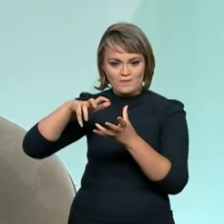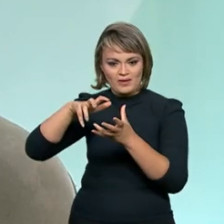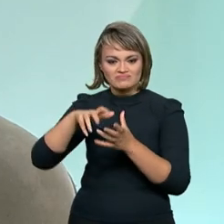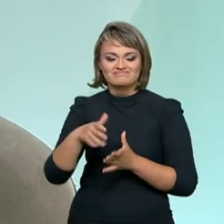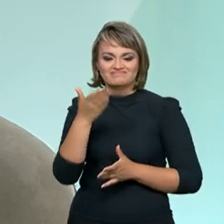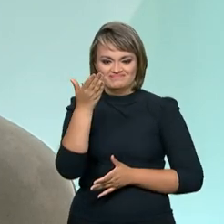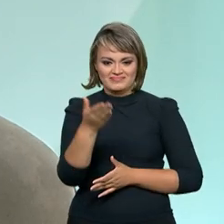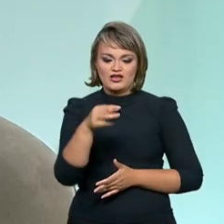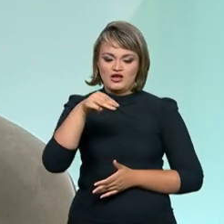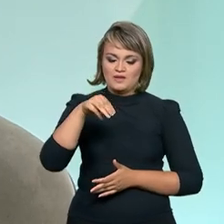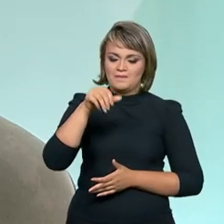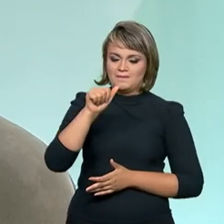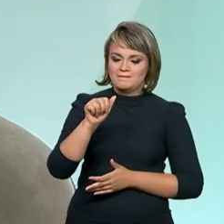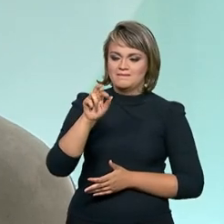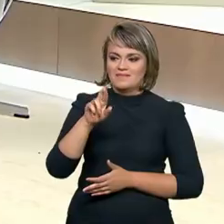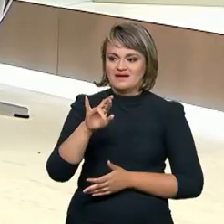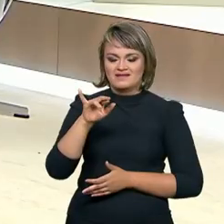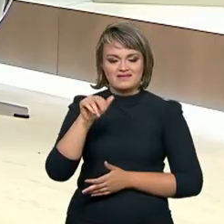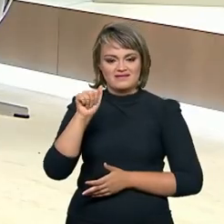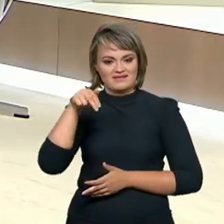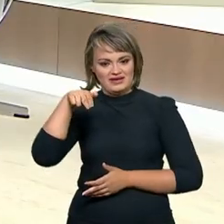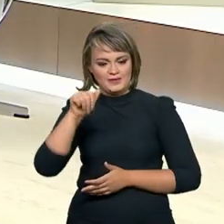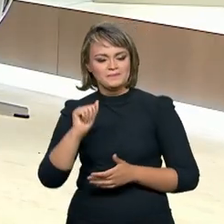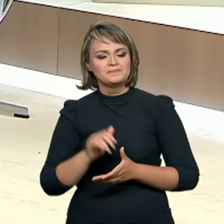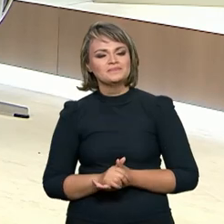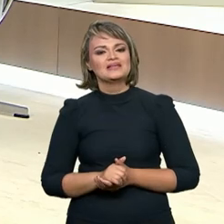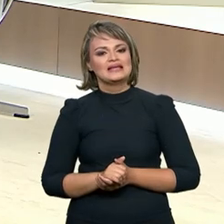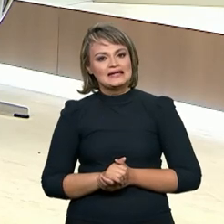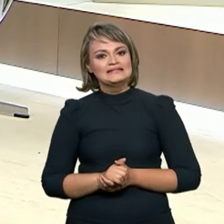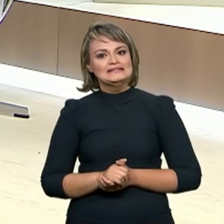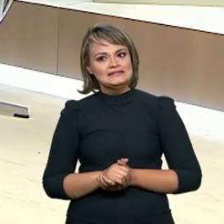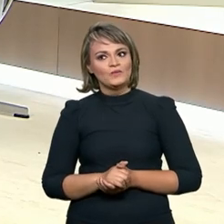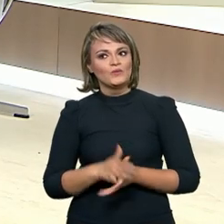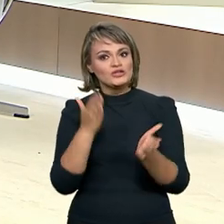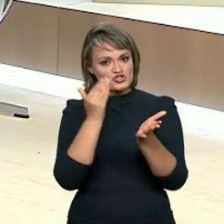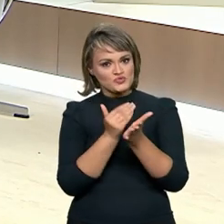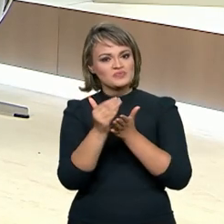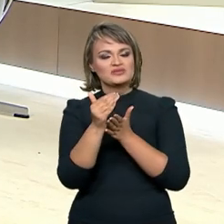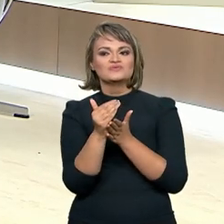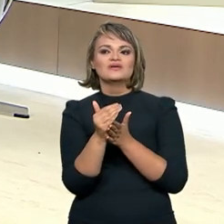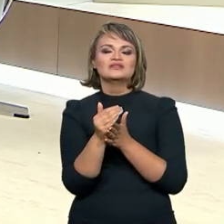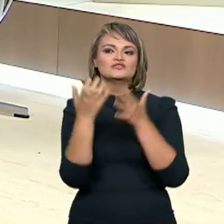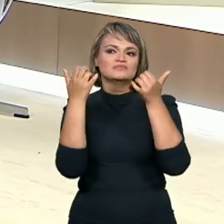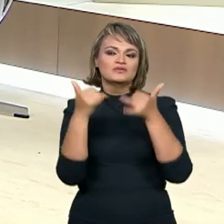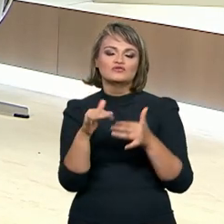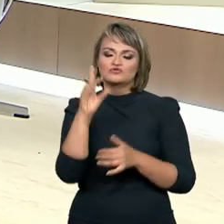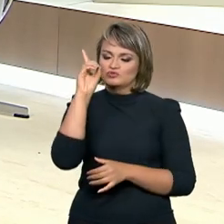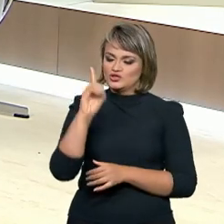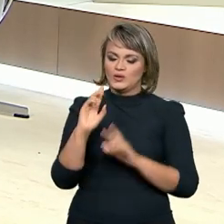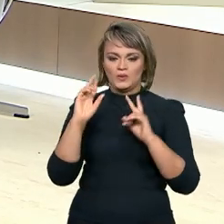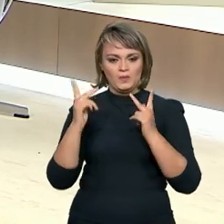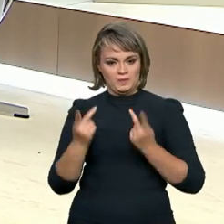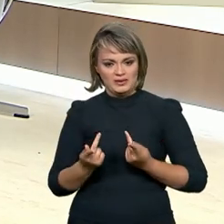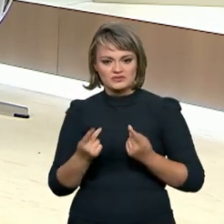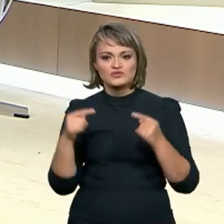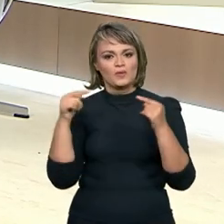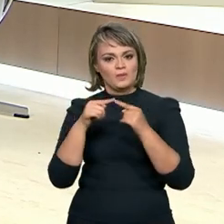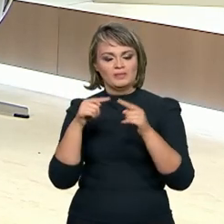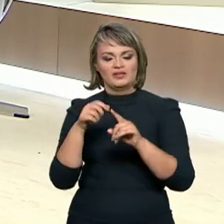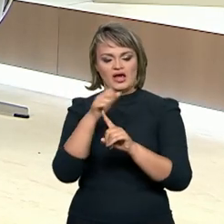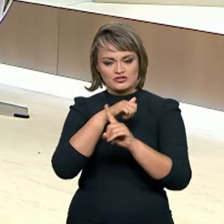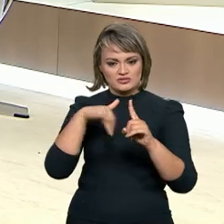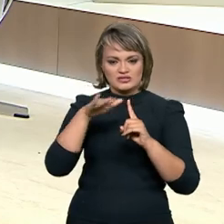Direitos Humanos, Mariana Nérios. Secretária, na abertura do programa a gente falou um pouquinho que essa questão dos direitos humanos envolve a sociedade